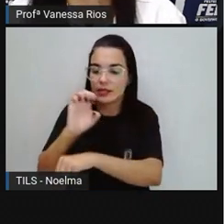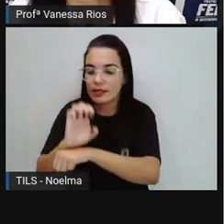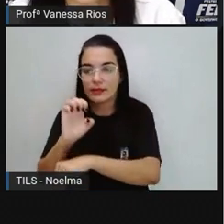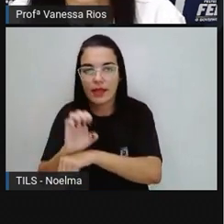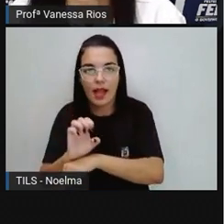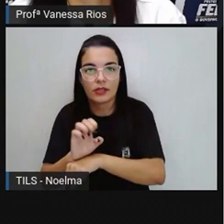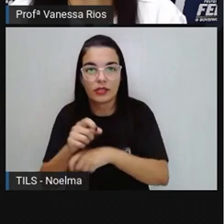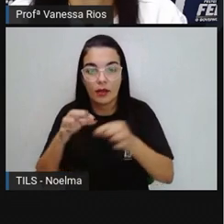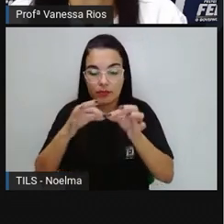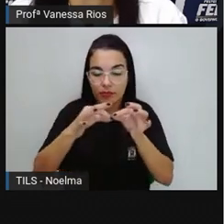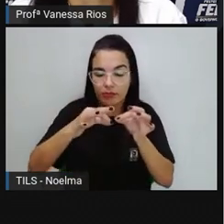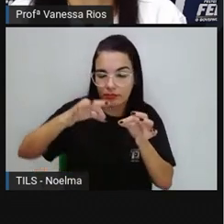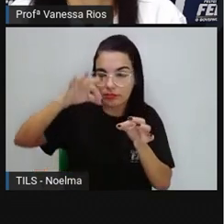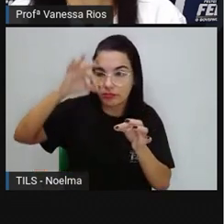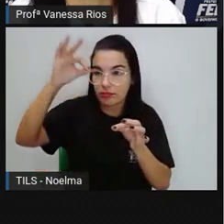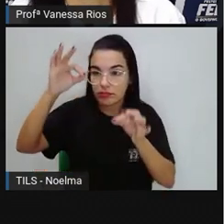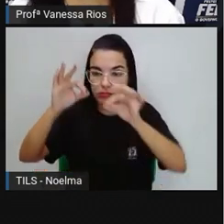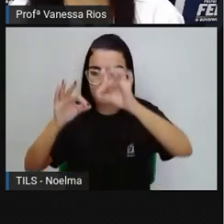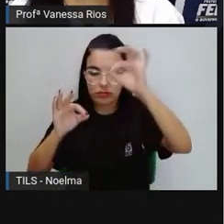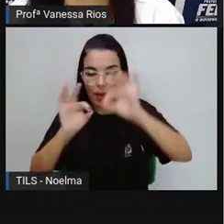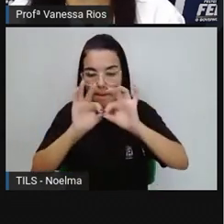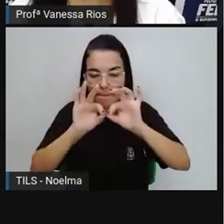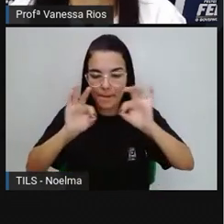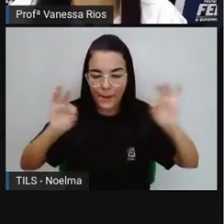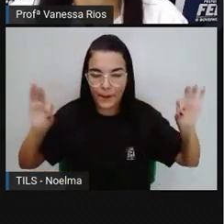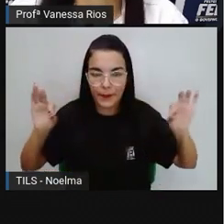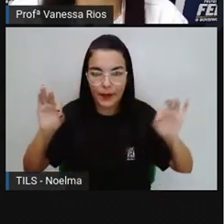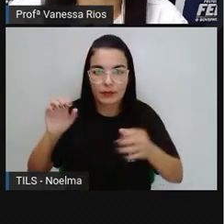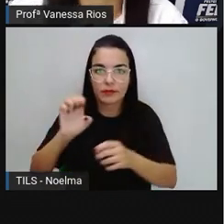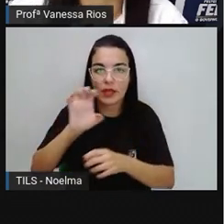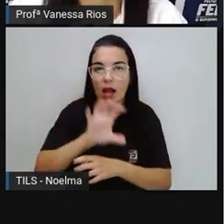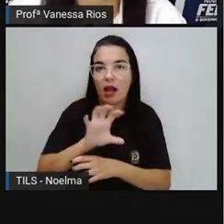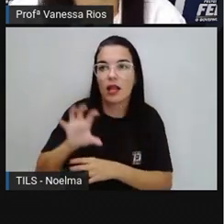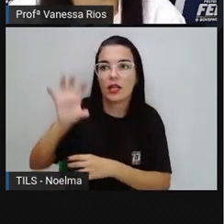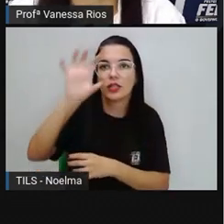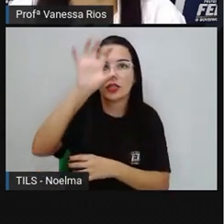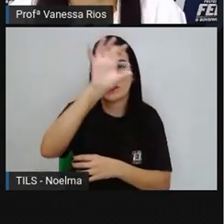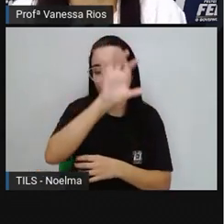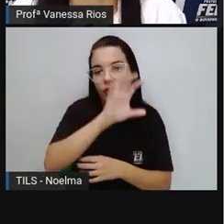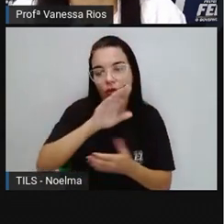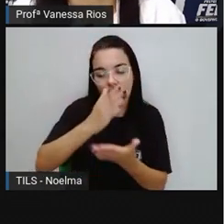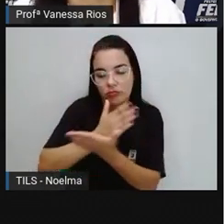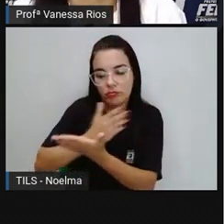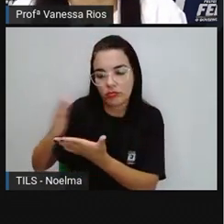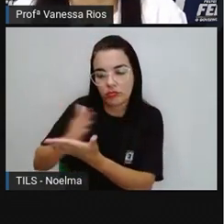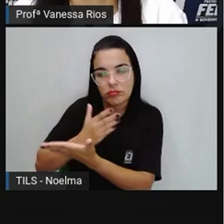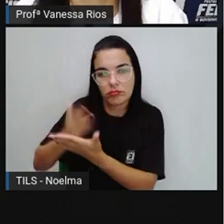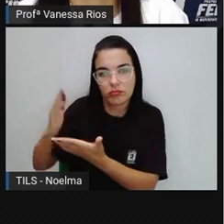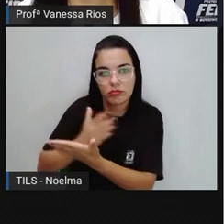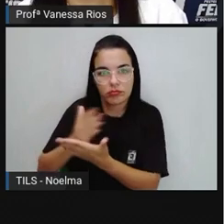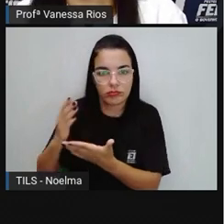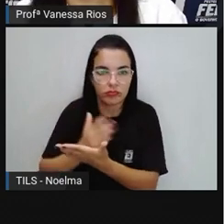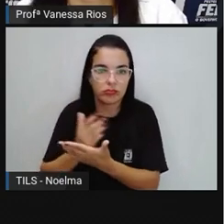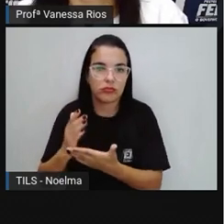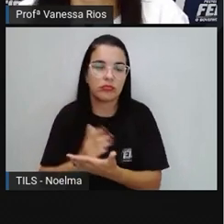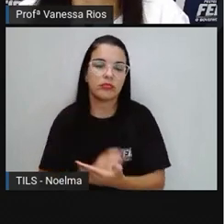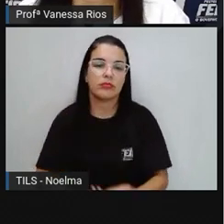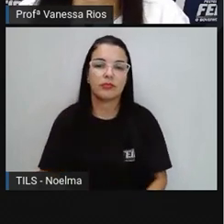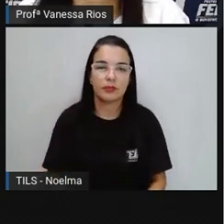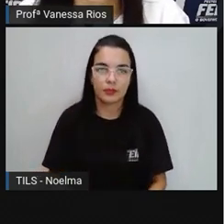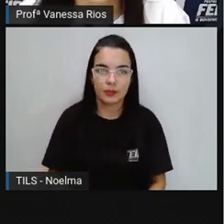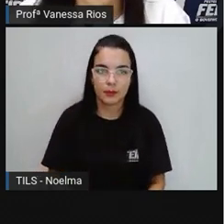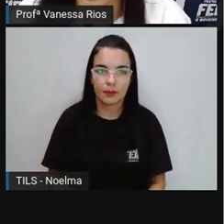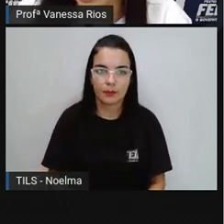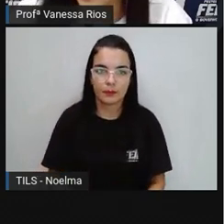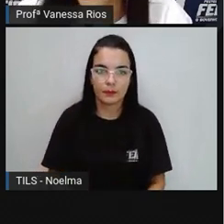linhas inteiras, os limites entre as sub-regiões classificadas aí a partir do tipo de vegetação